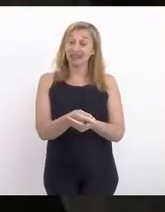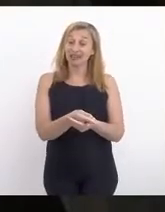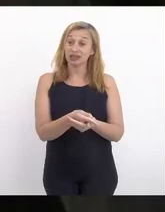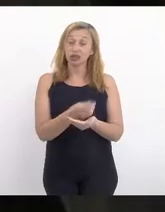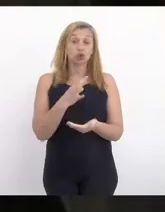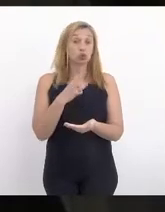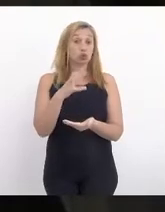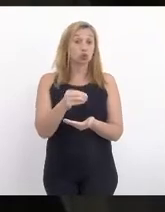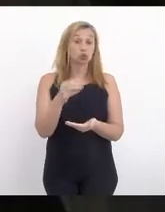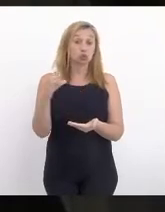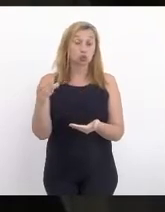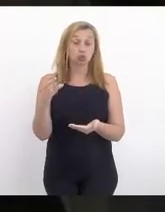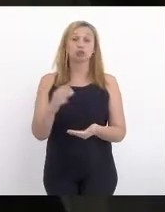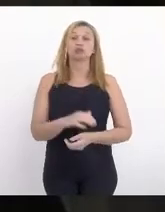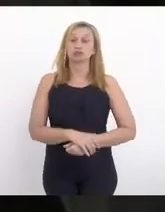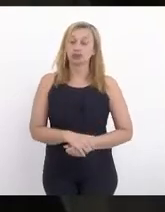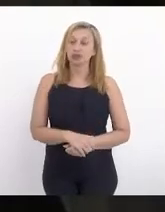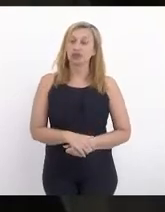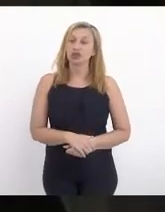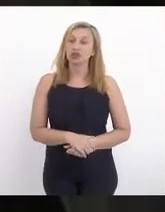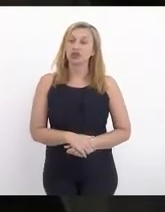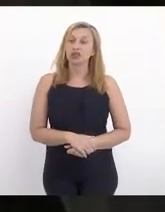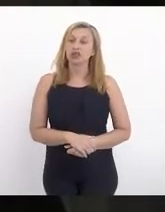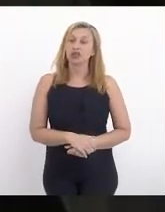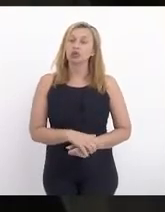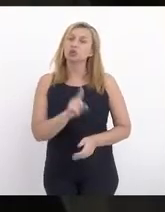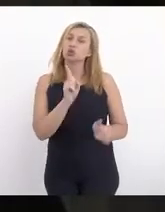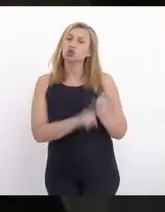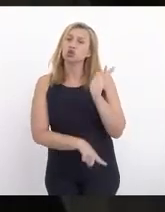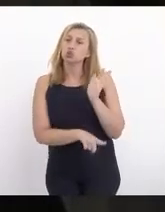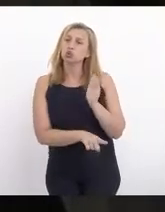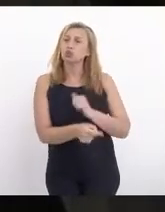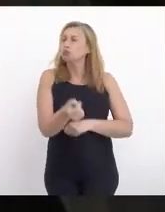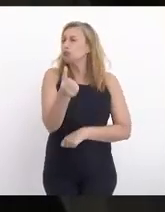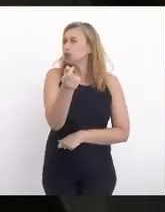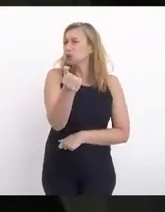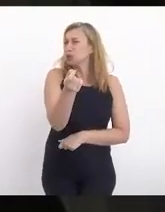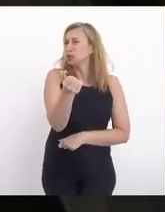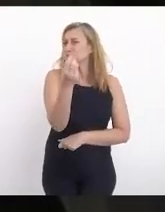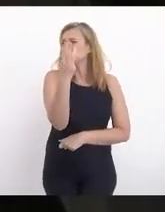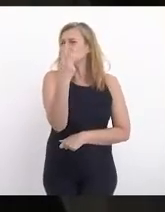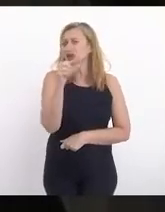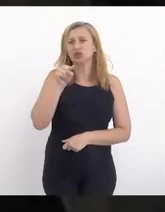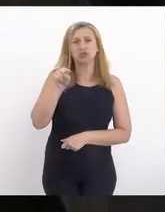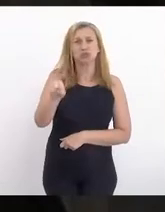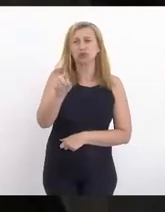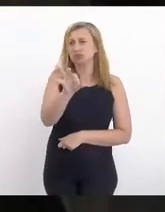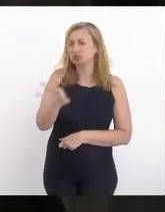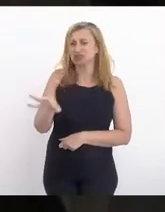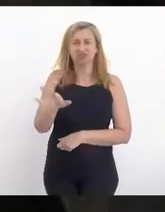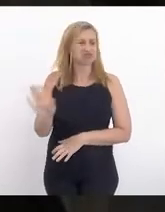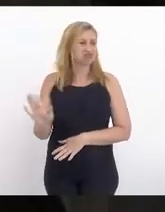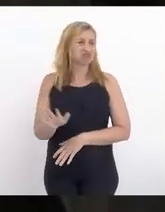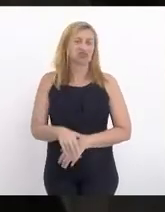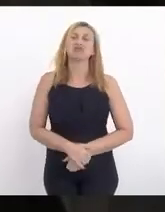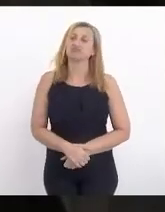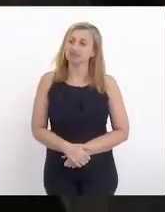tudo uma vez, haverá um mísero desconto de três pontos percentuais.